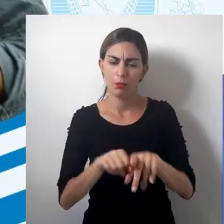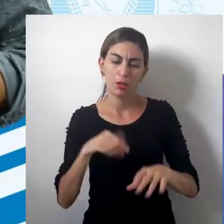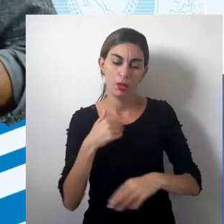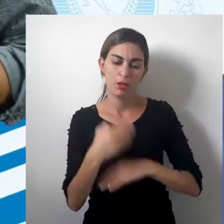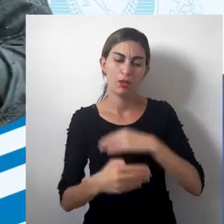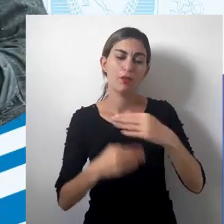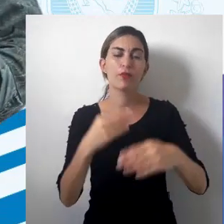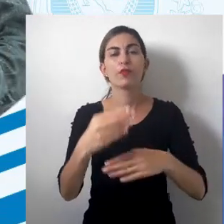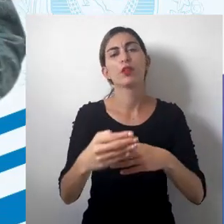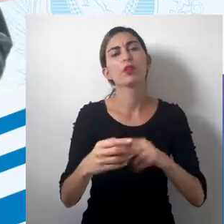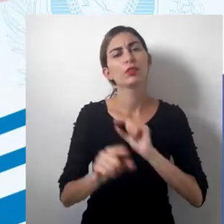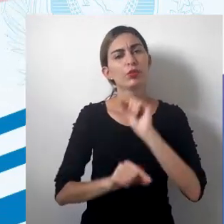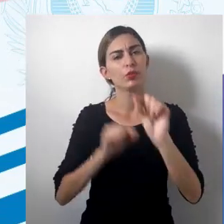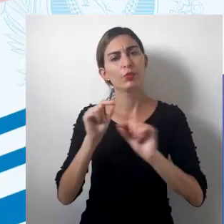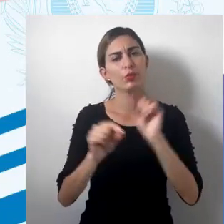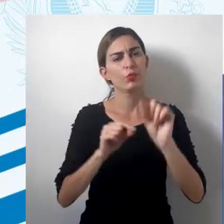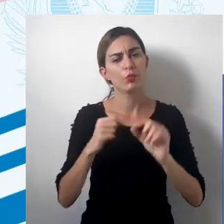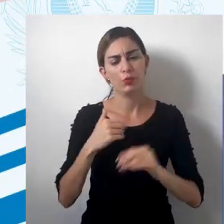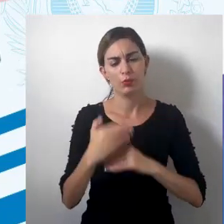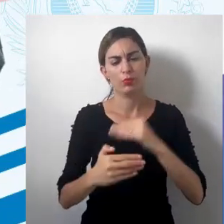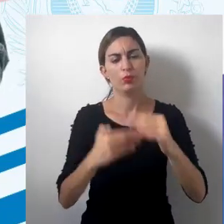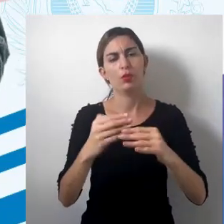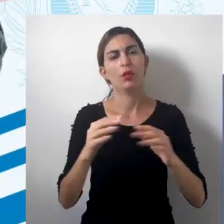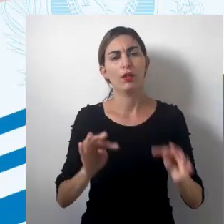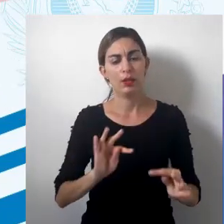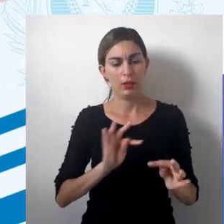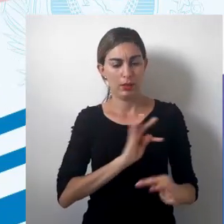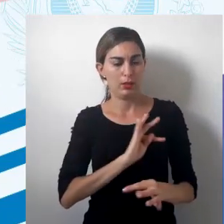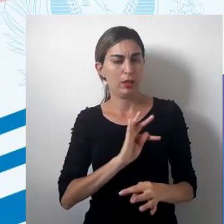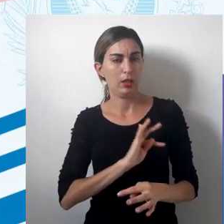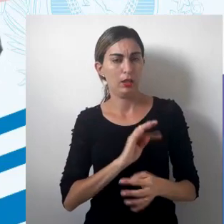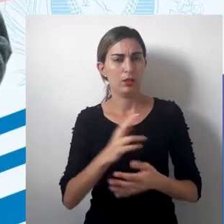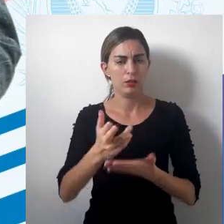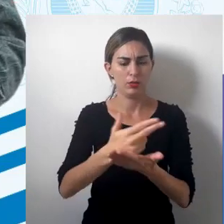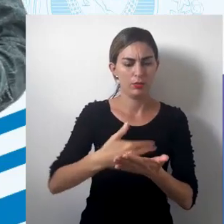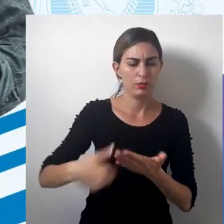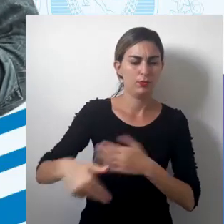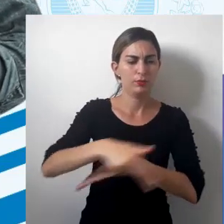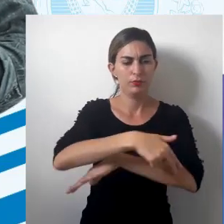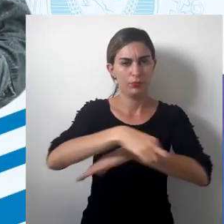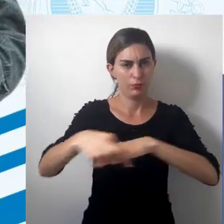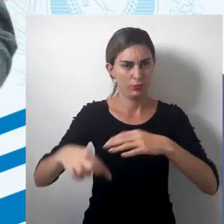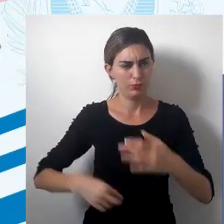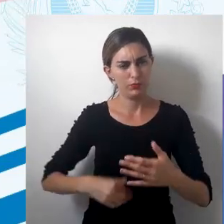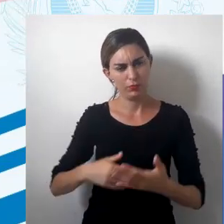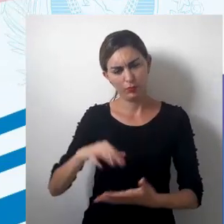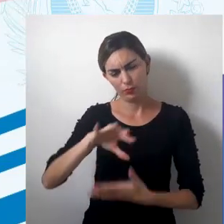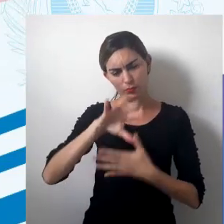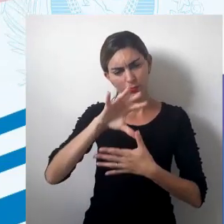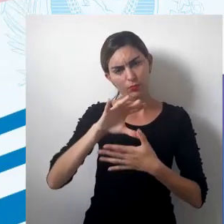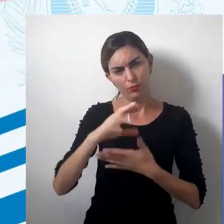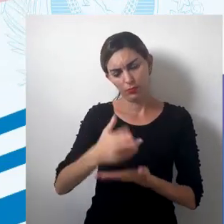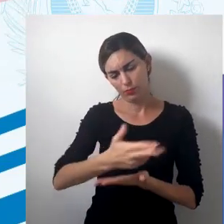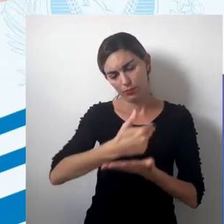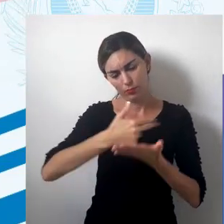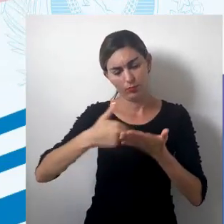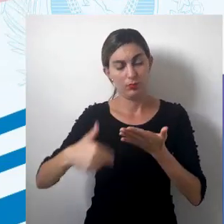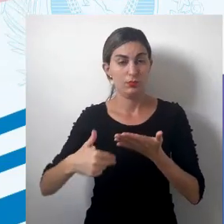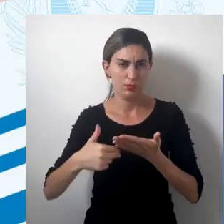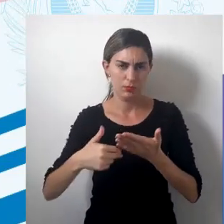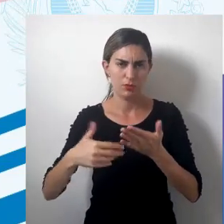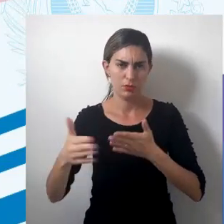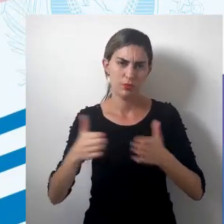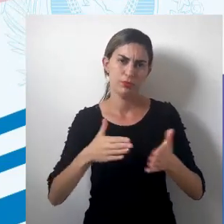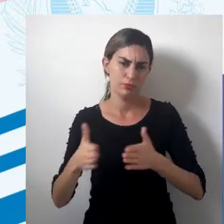avançam, avançam também as técnicas cartográficas, né? E com o avanço das técnicas cartográficas